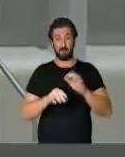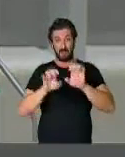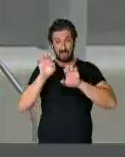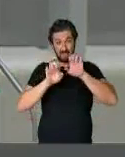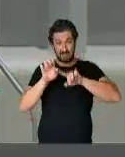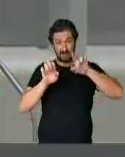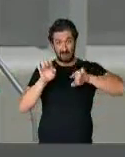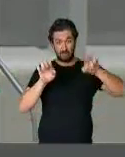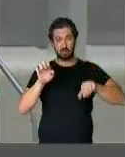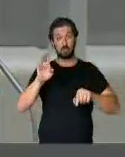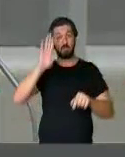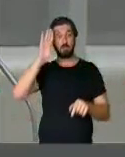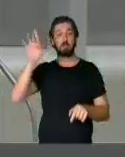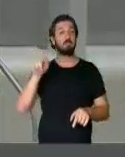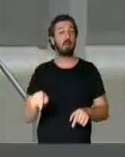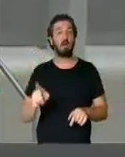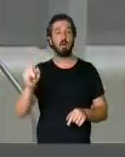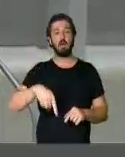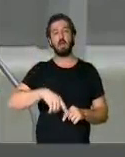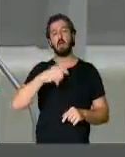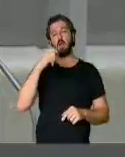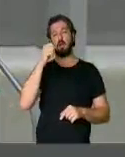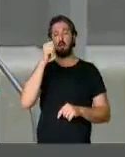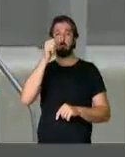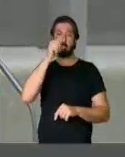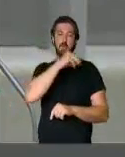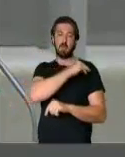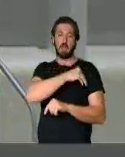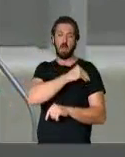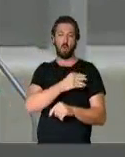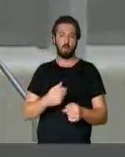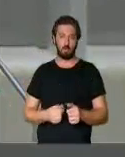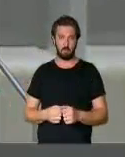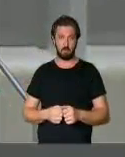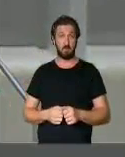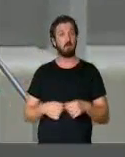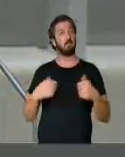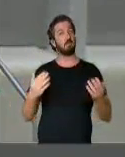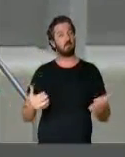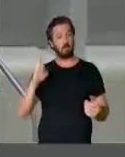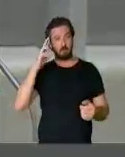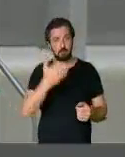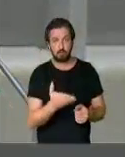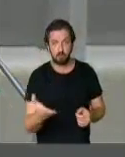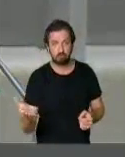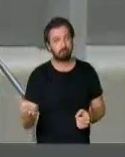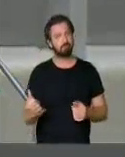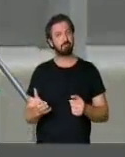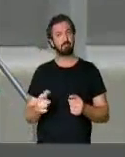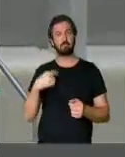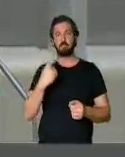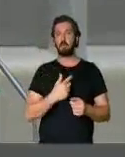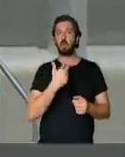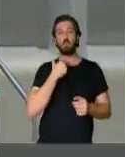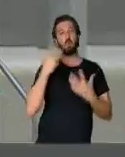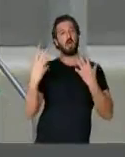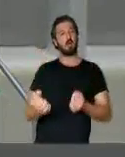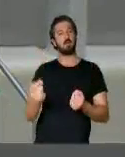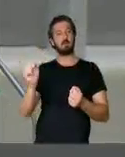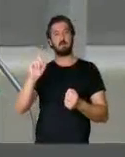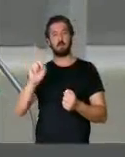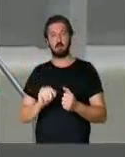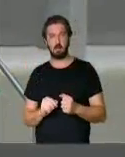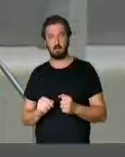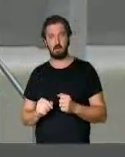é o consumo abusivo de bebida alcoólica. Senhoras e senhores, não podemos ser colivente